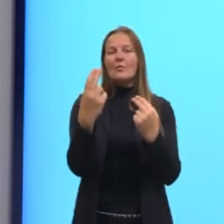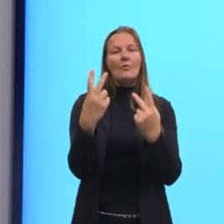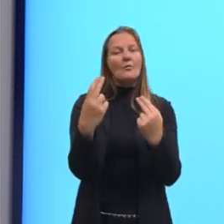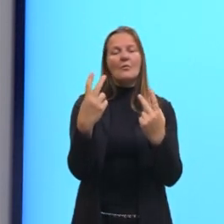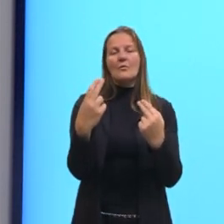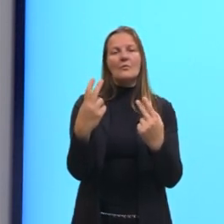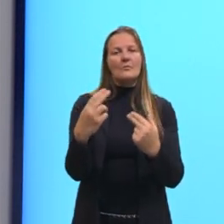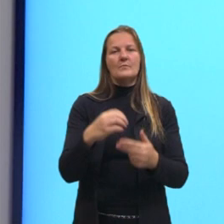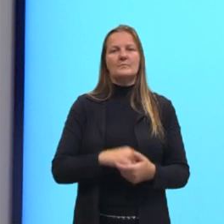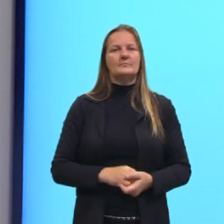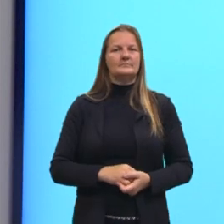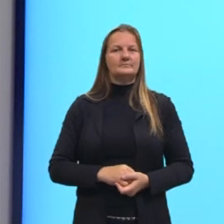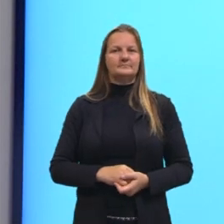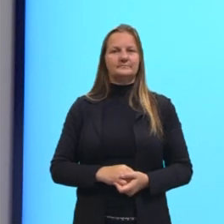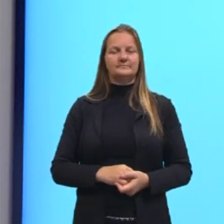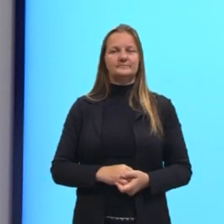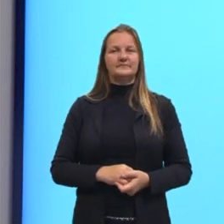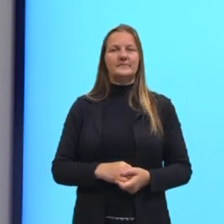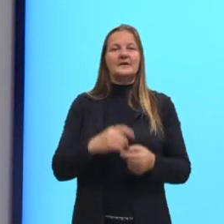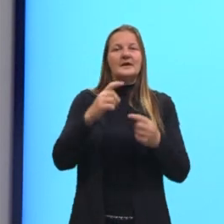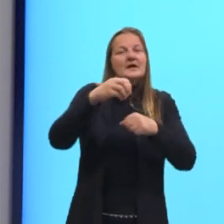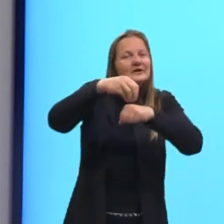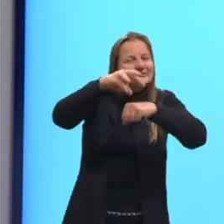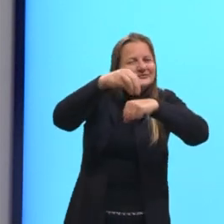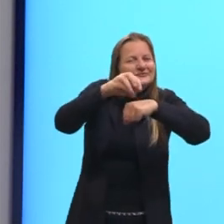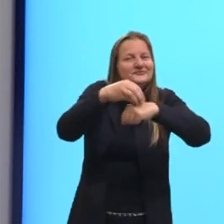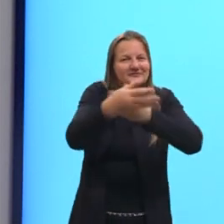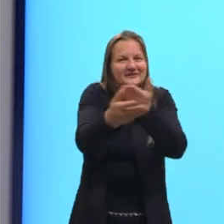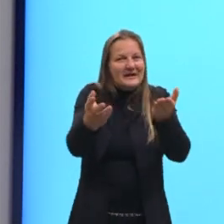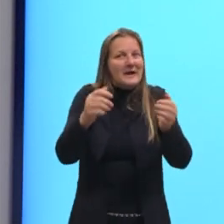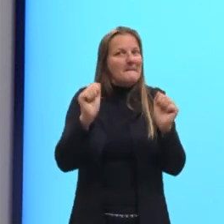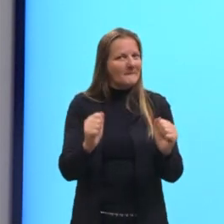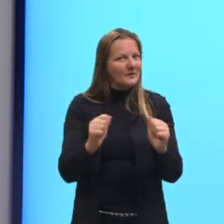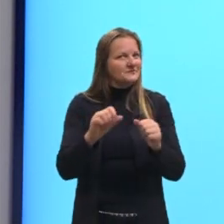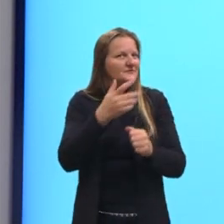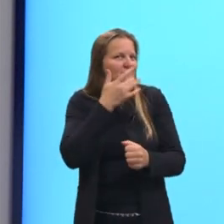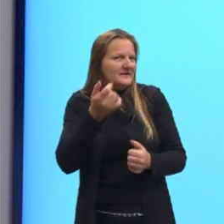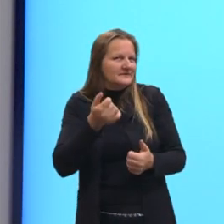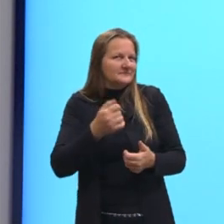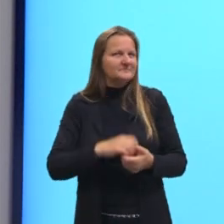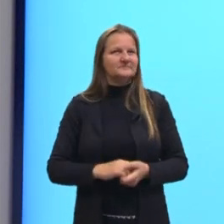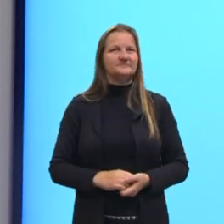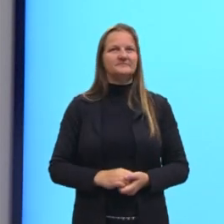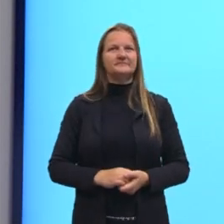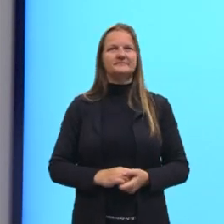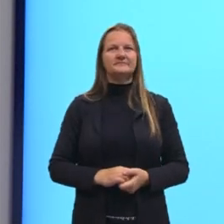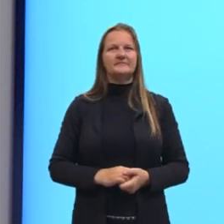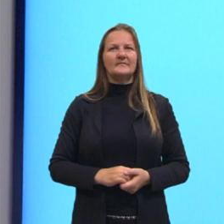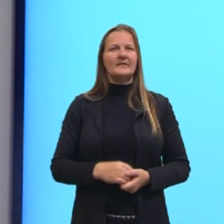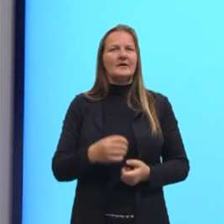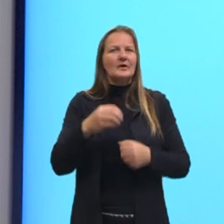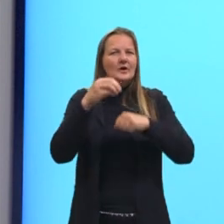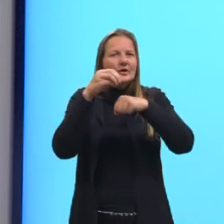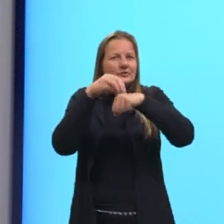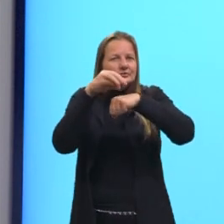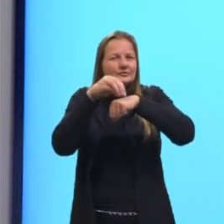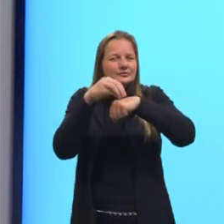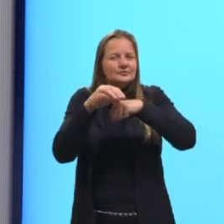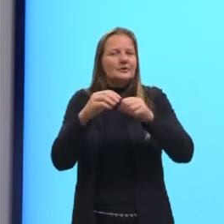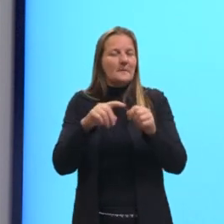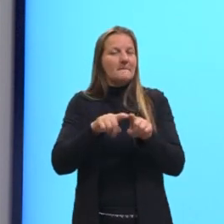0,2. São apenas algumas dicas que às vezes pode facilitar. Aqui também